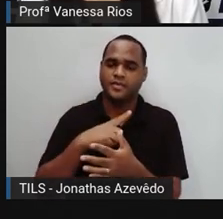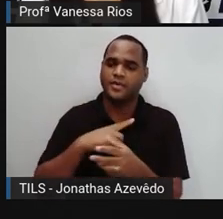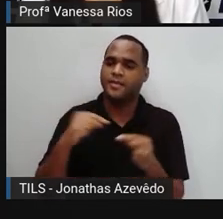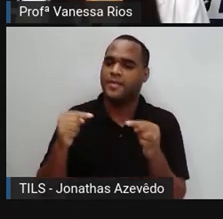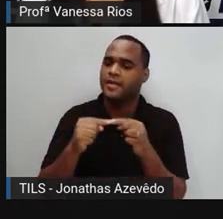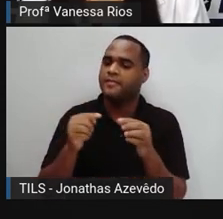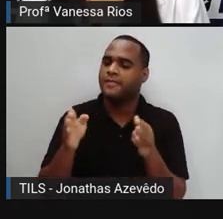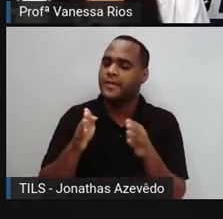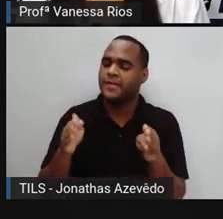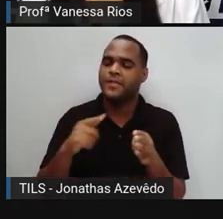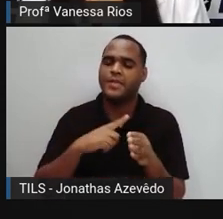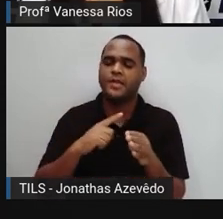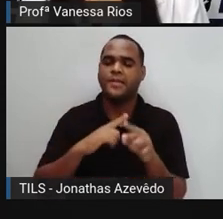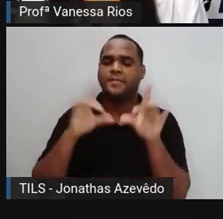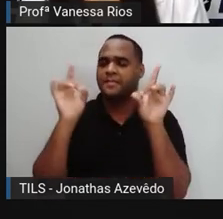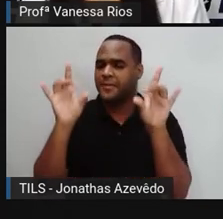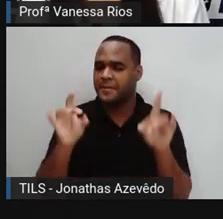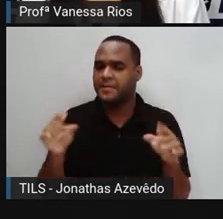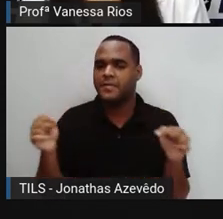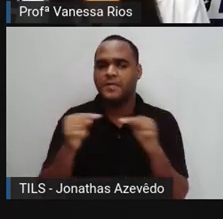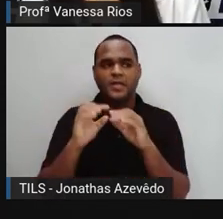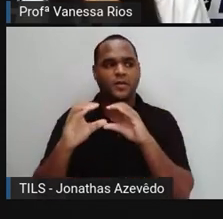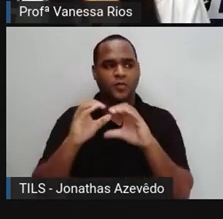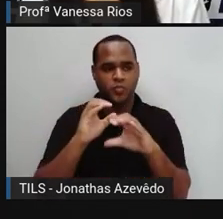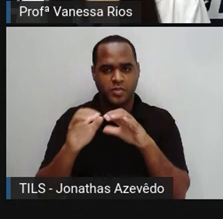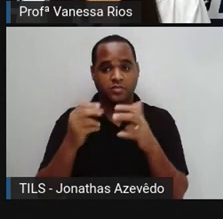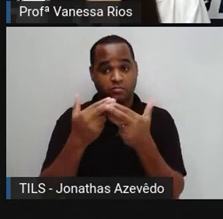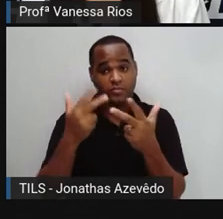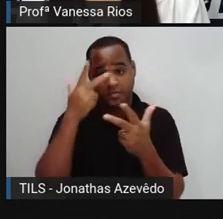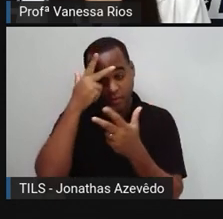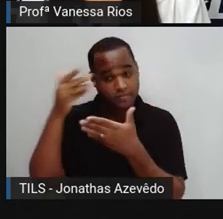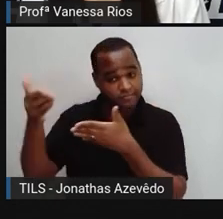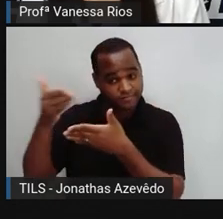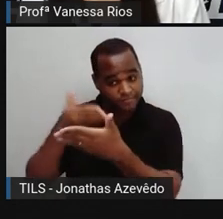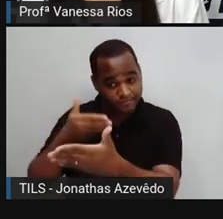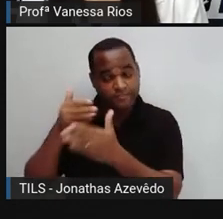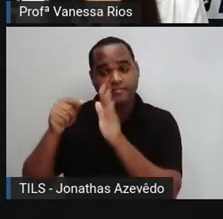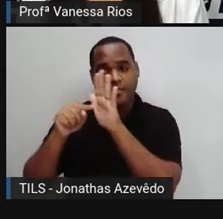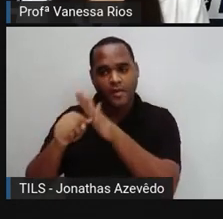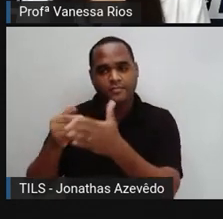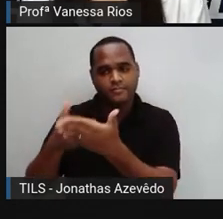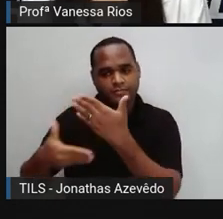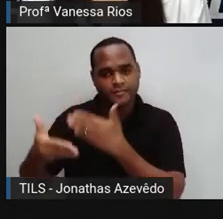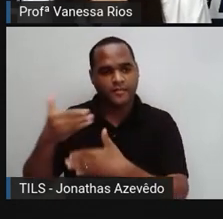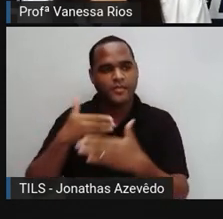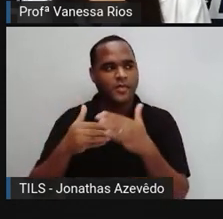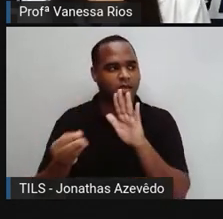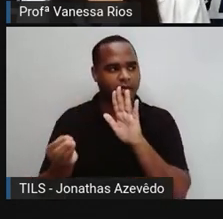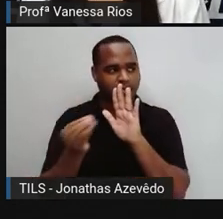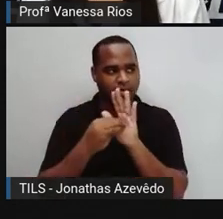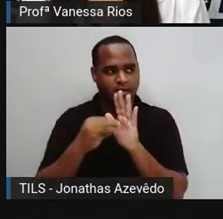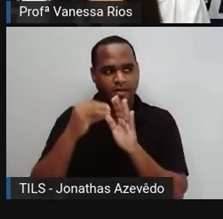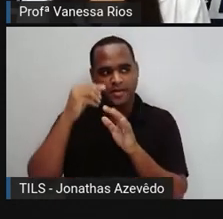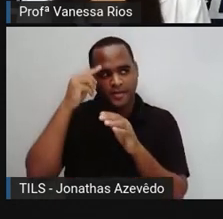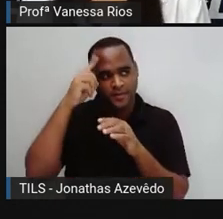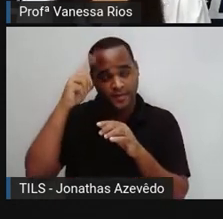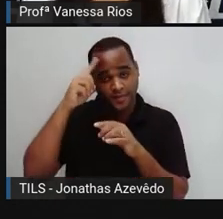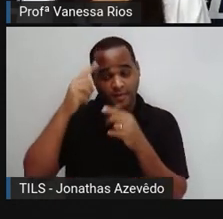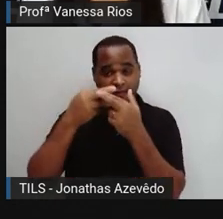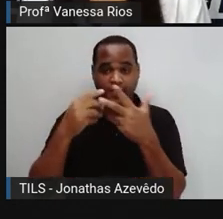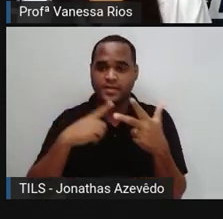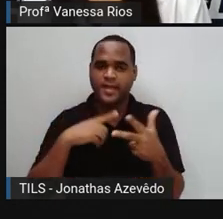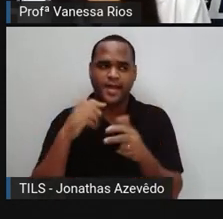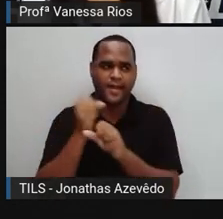durável e privilegiado de comunicação entre as pessoas. Por meio de registros escritos há milhares de